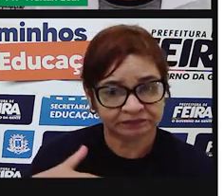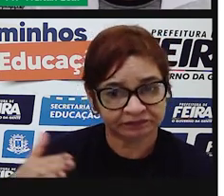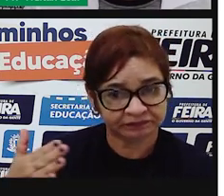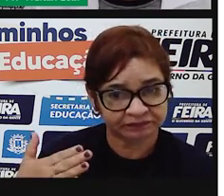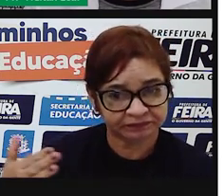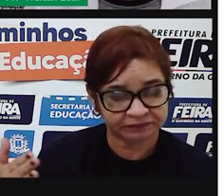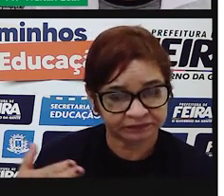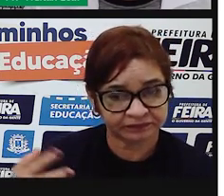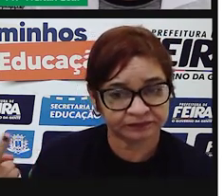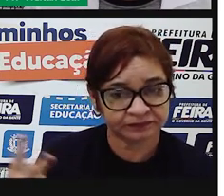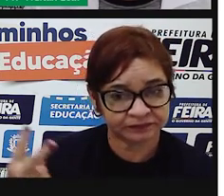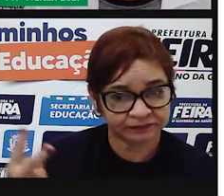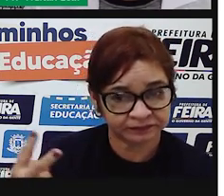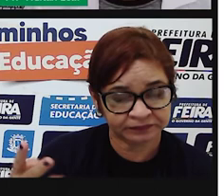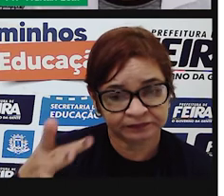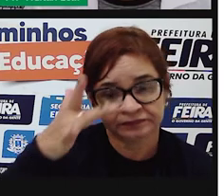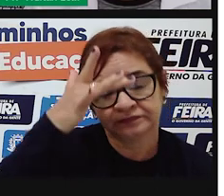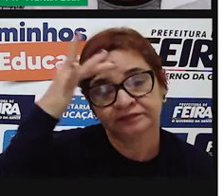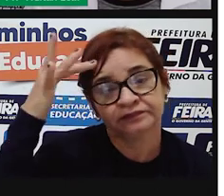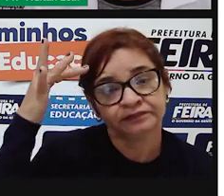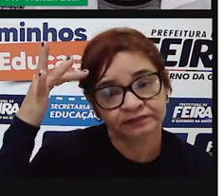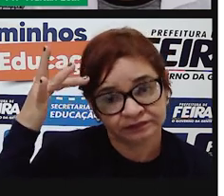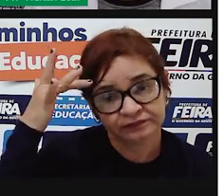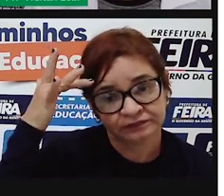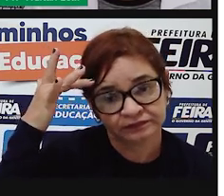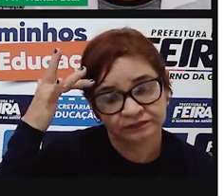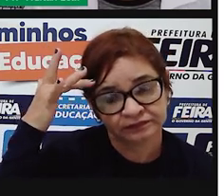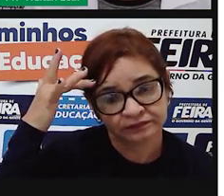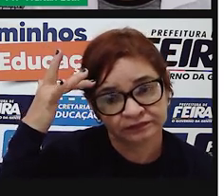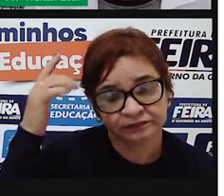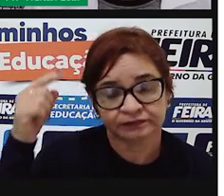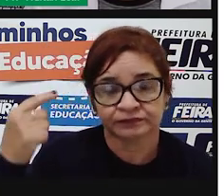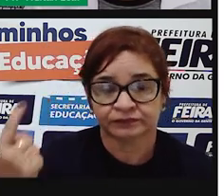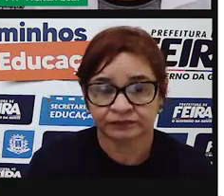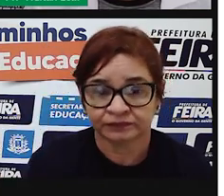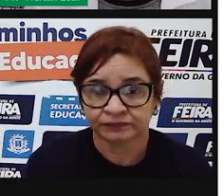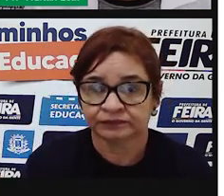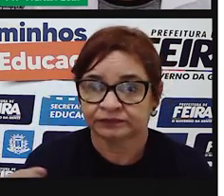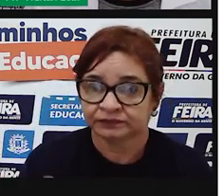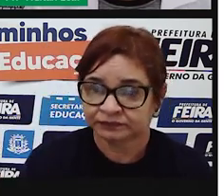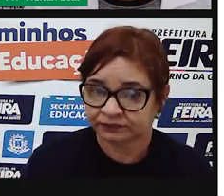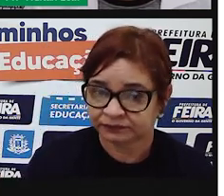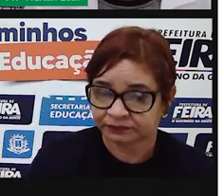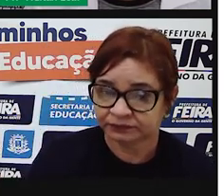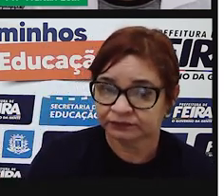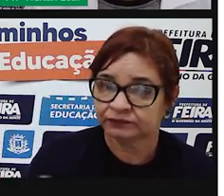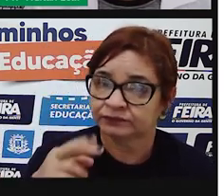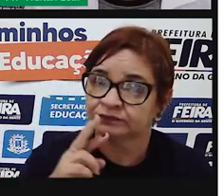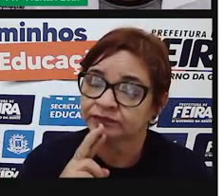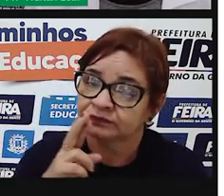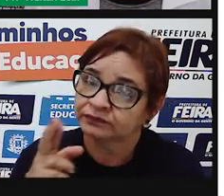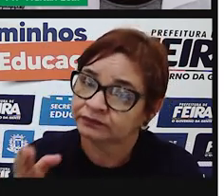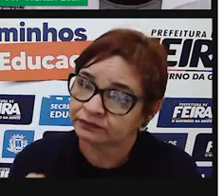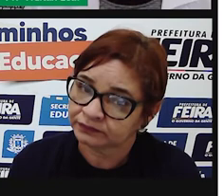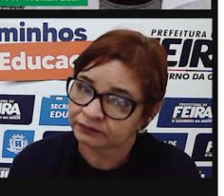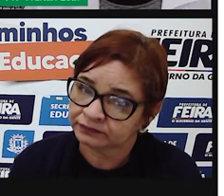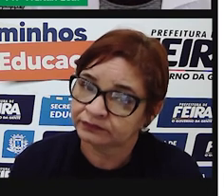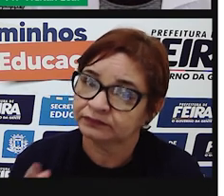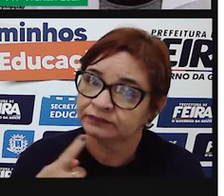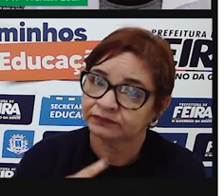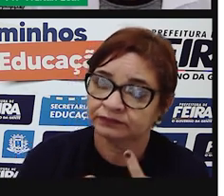diferentes. Do vendedor e do cliente. Como é que eu introduzo a fala no discurso direto? Com o travessão.